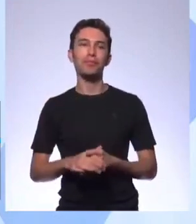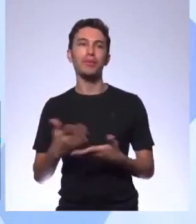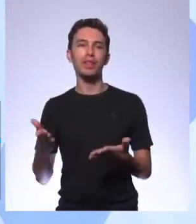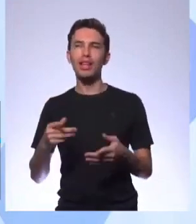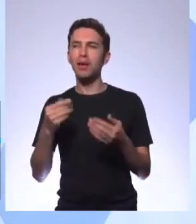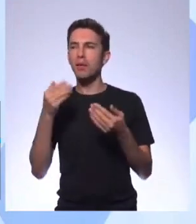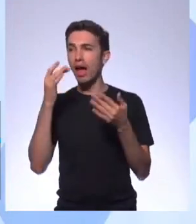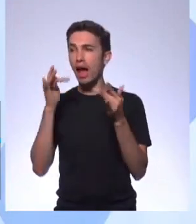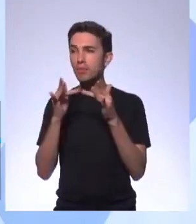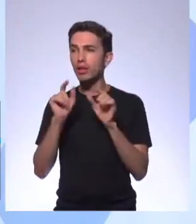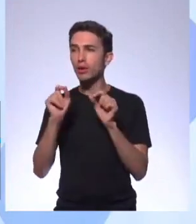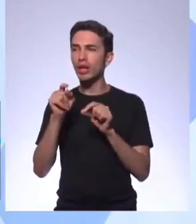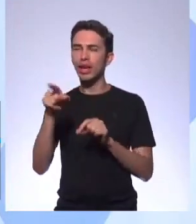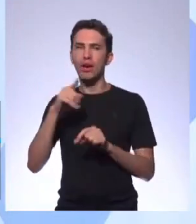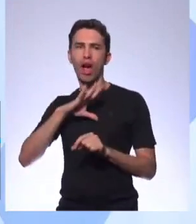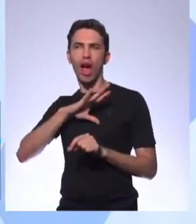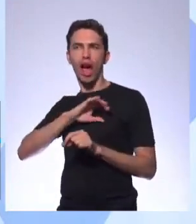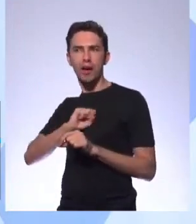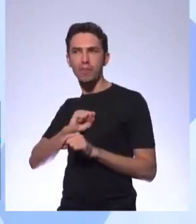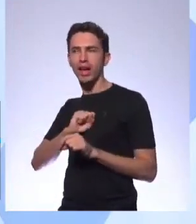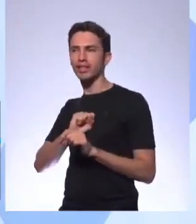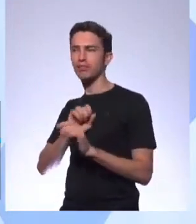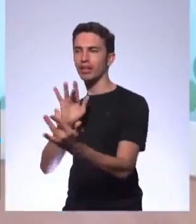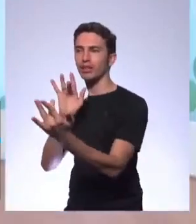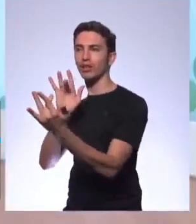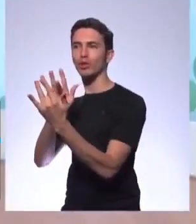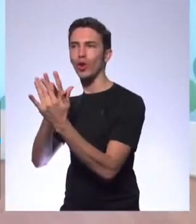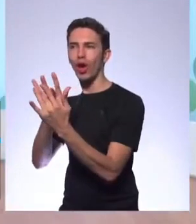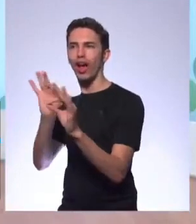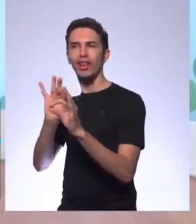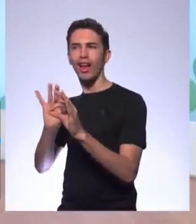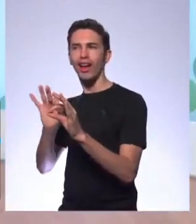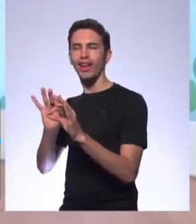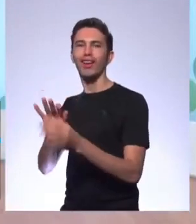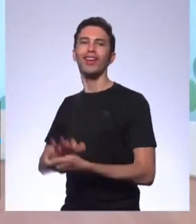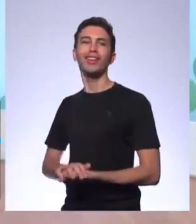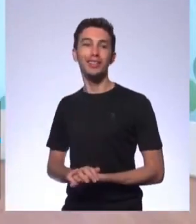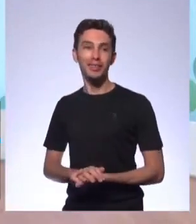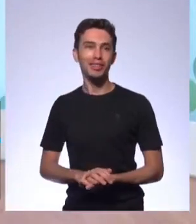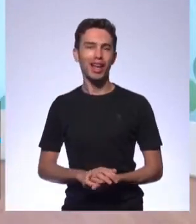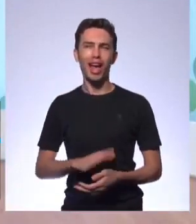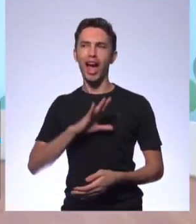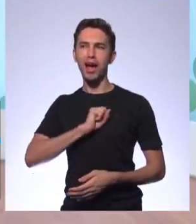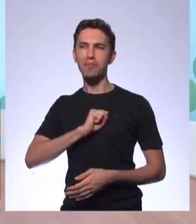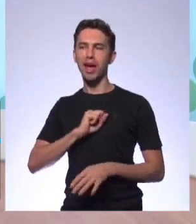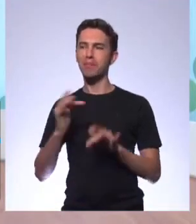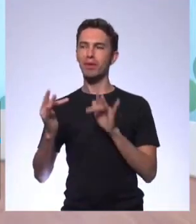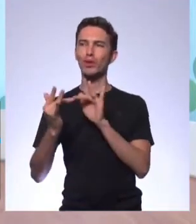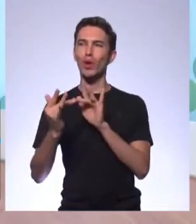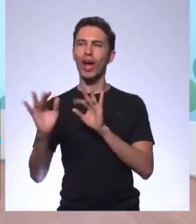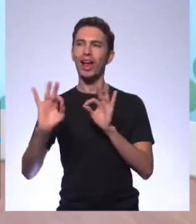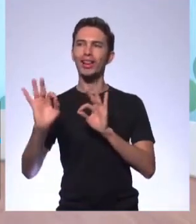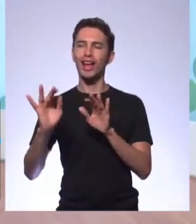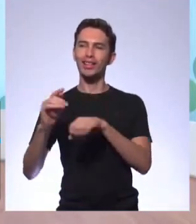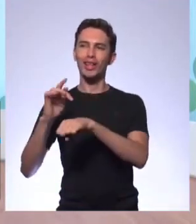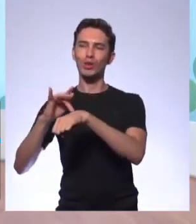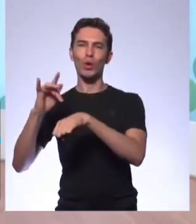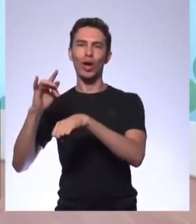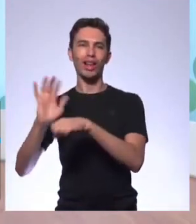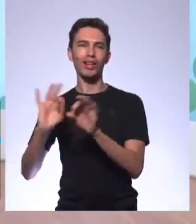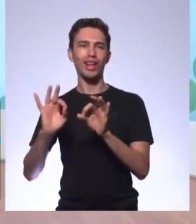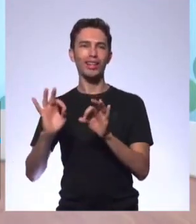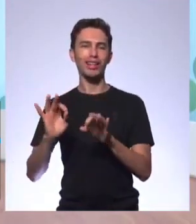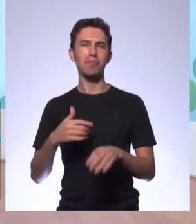poder tocar. Espera aí, ela me convenceu, fiquei curioso. Amar alguém sem poder tocar, um amor platônico,